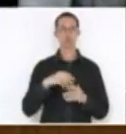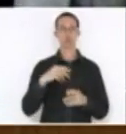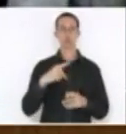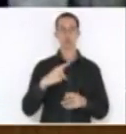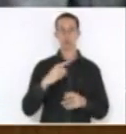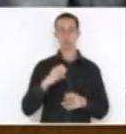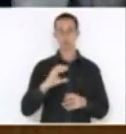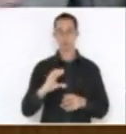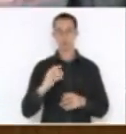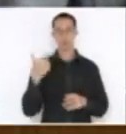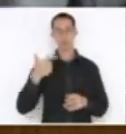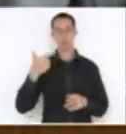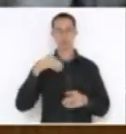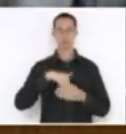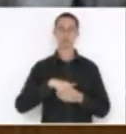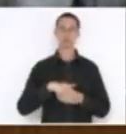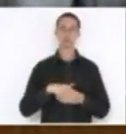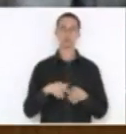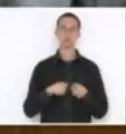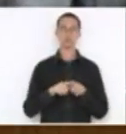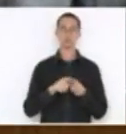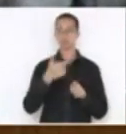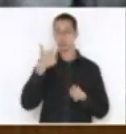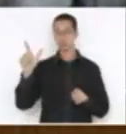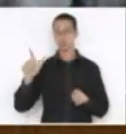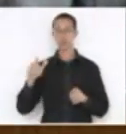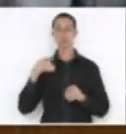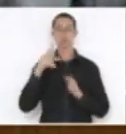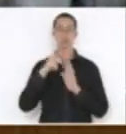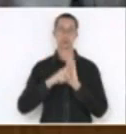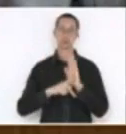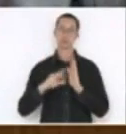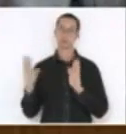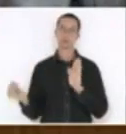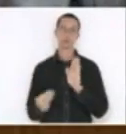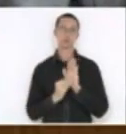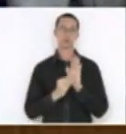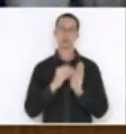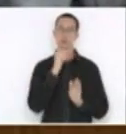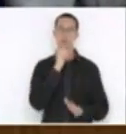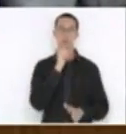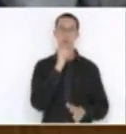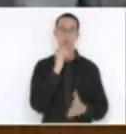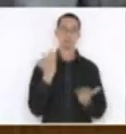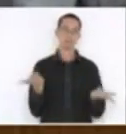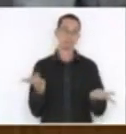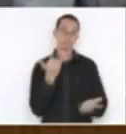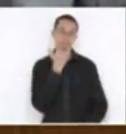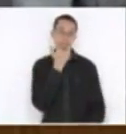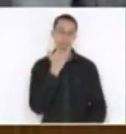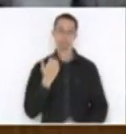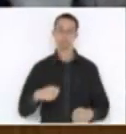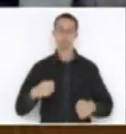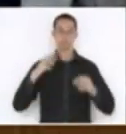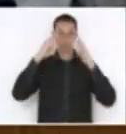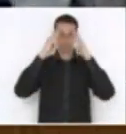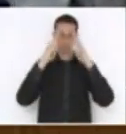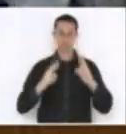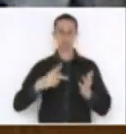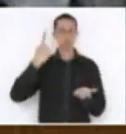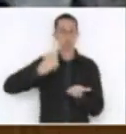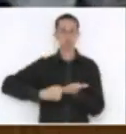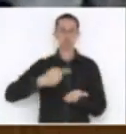vamos tratar de um outro projeto que não está pautado no momento. Lamento muito, mas vão respeitar aqui o que foi acordado. Ok?